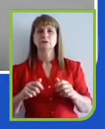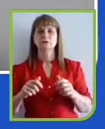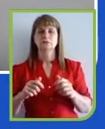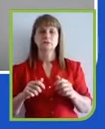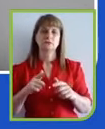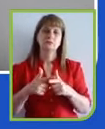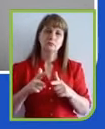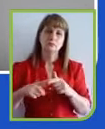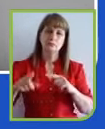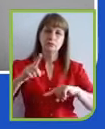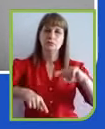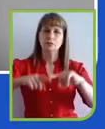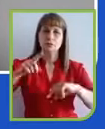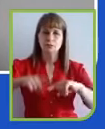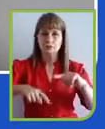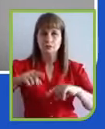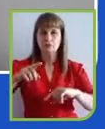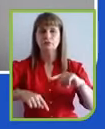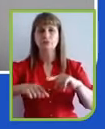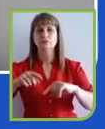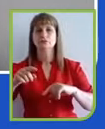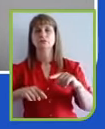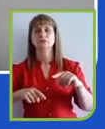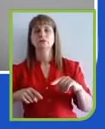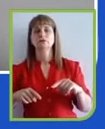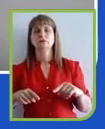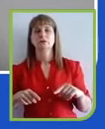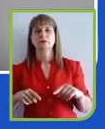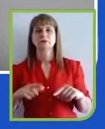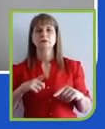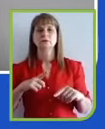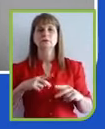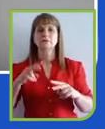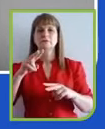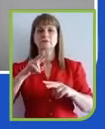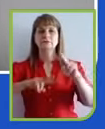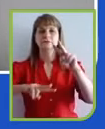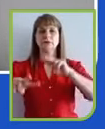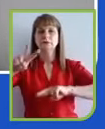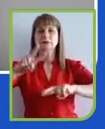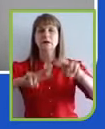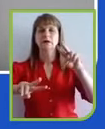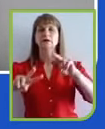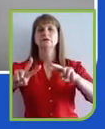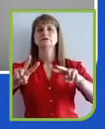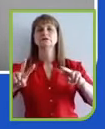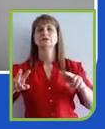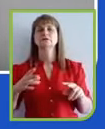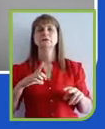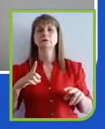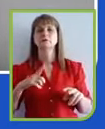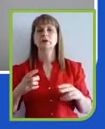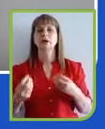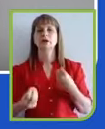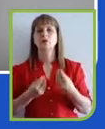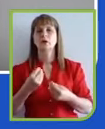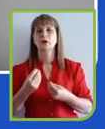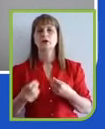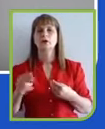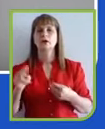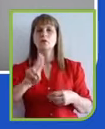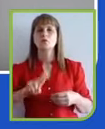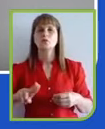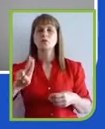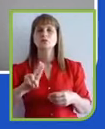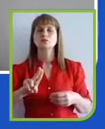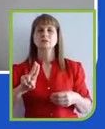rastreamento dos ingredientes, ter toda essa visibilidade da cadeia, composição nutricional. A gente revisou todo